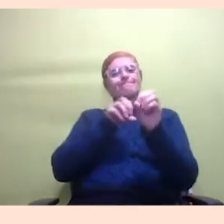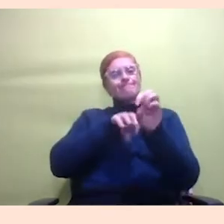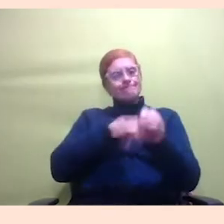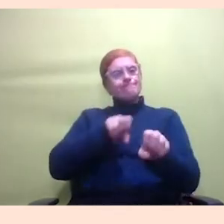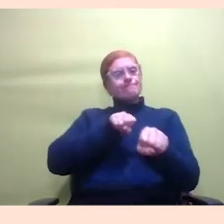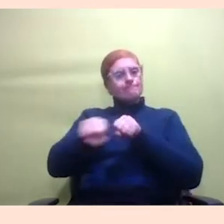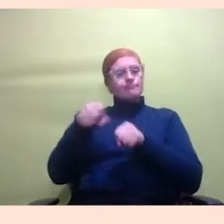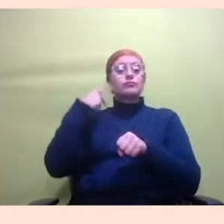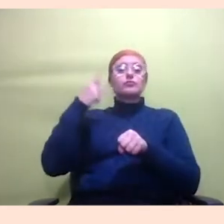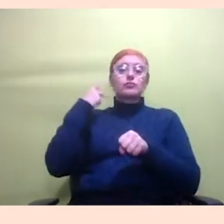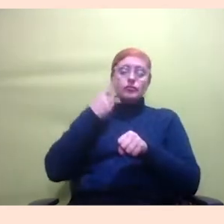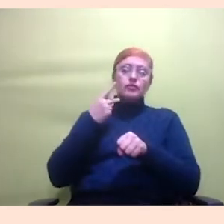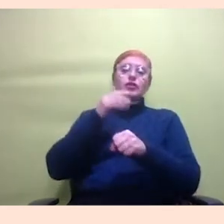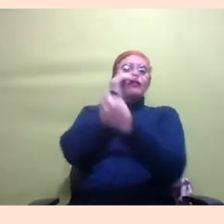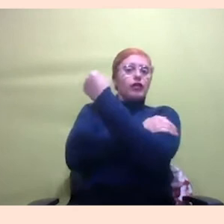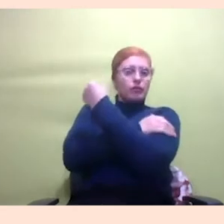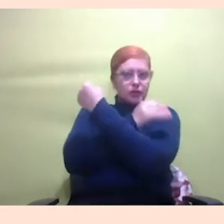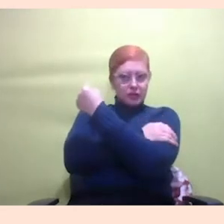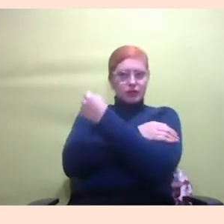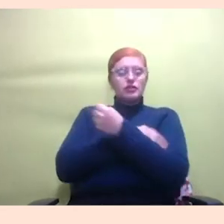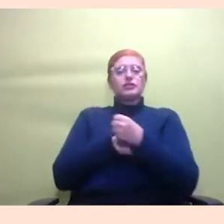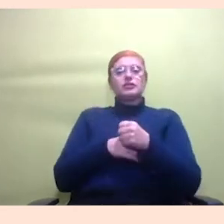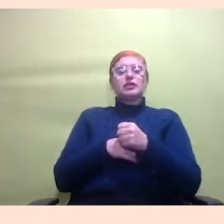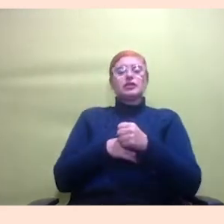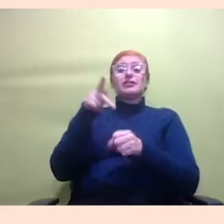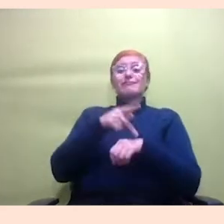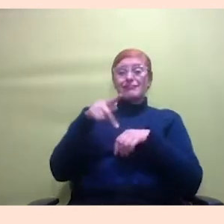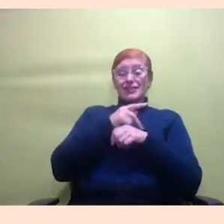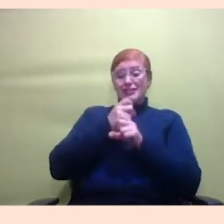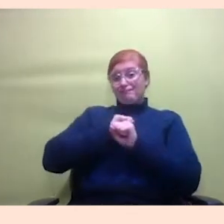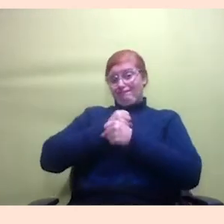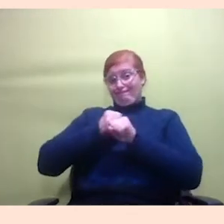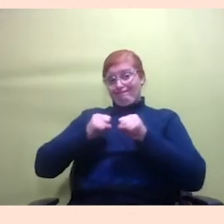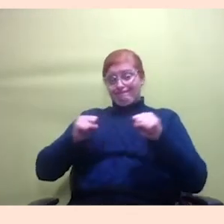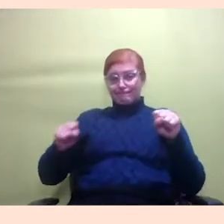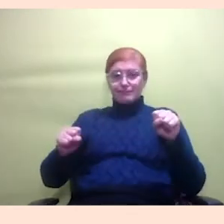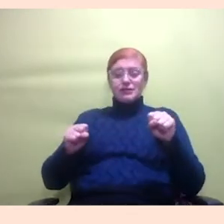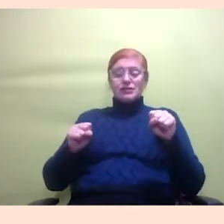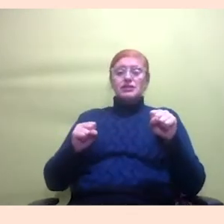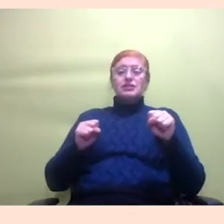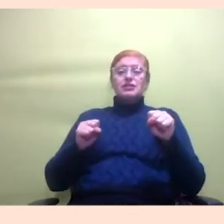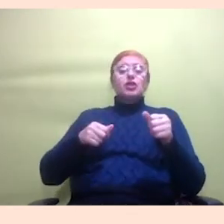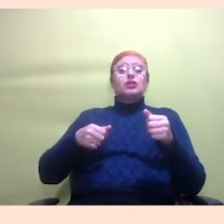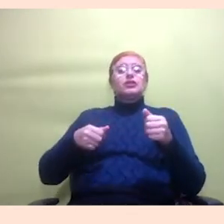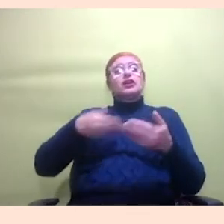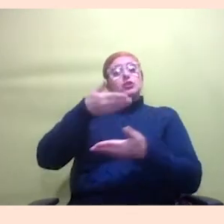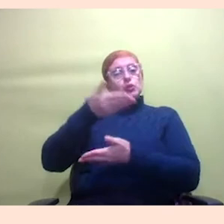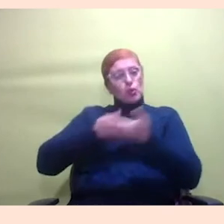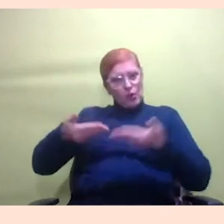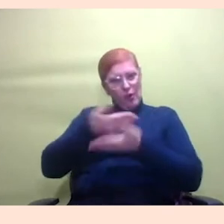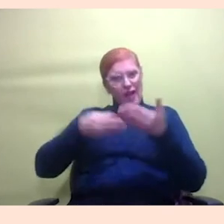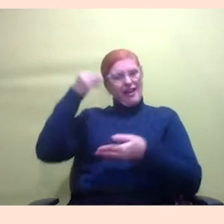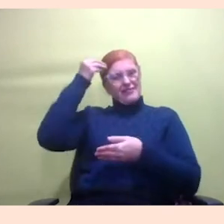feminista para esse país imenso então trocar experiências com vocês